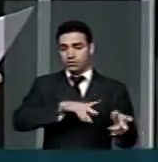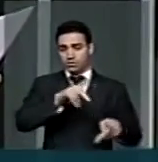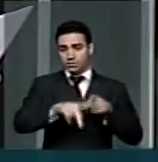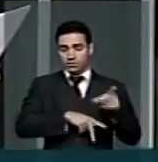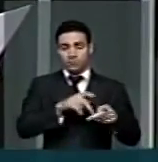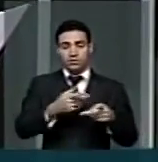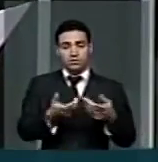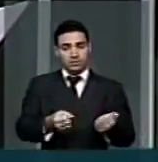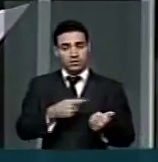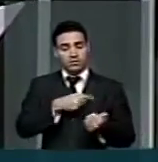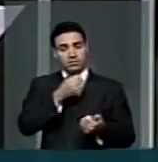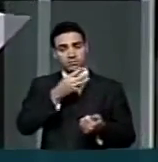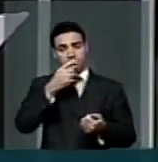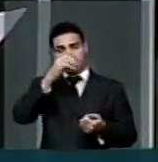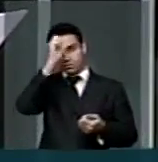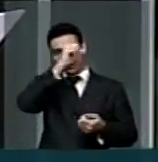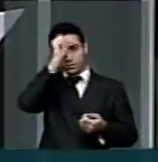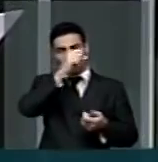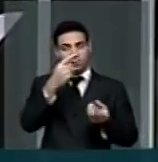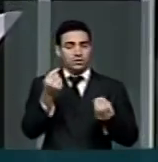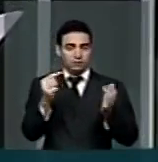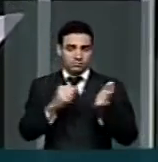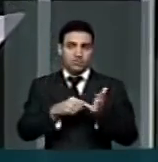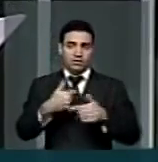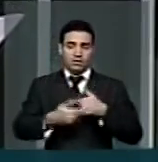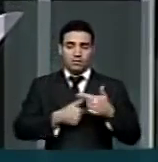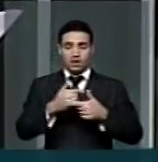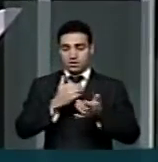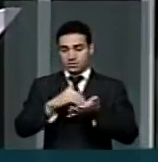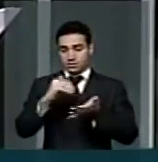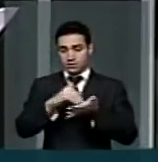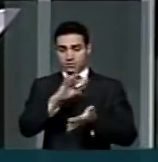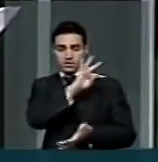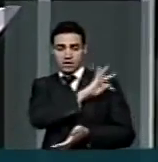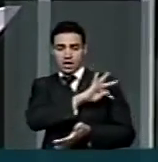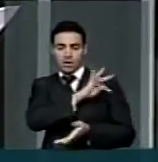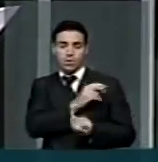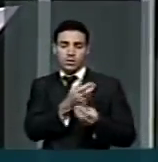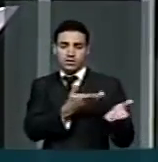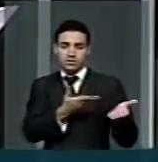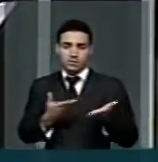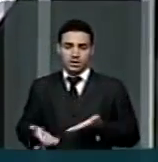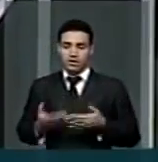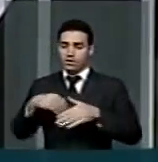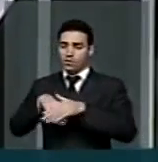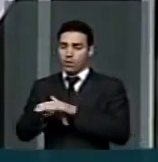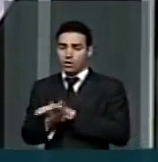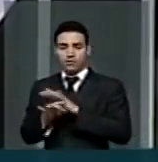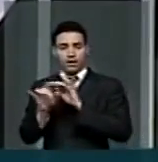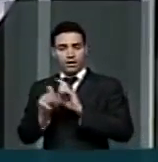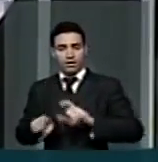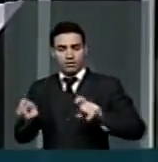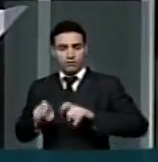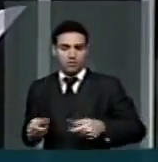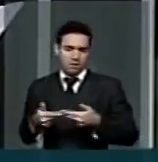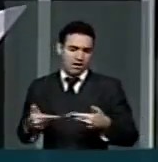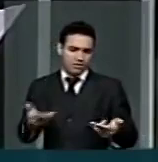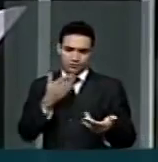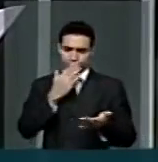valiosa lição como secretário. Técnicas de recepção, arquivamento de informática, etc, etc.